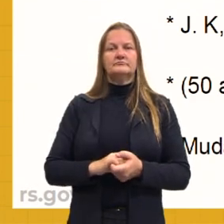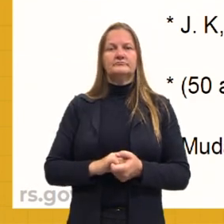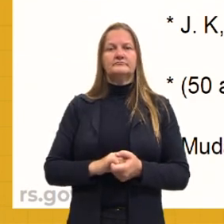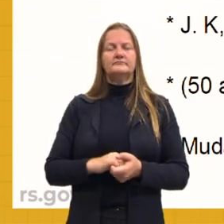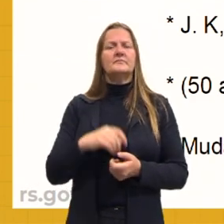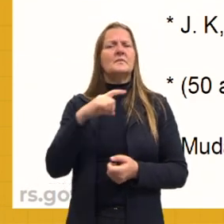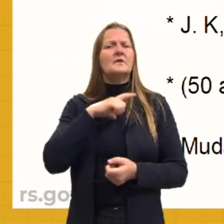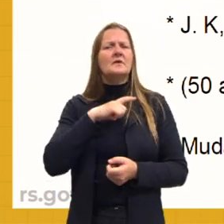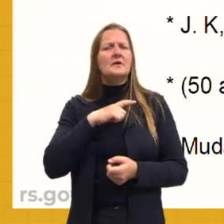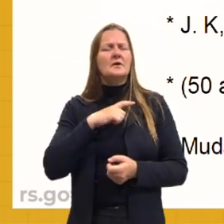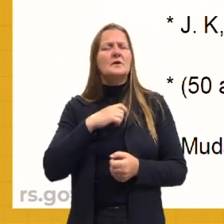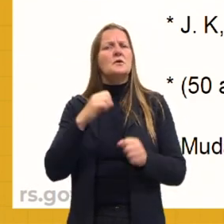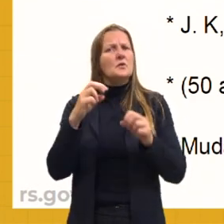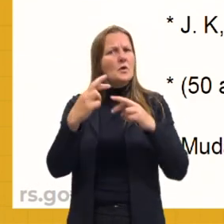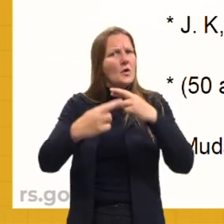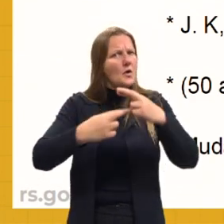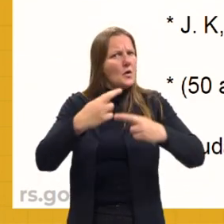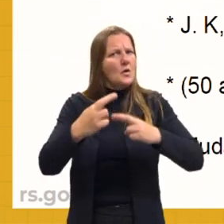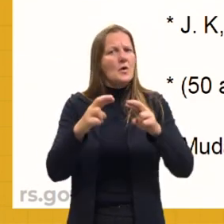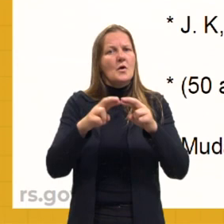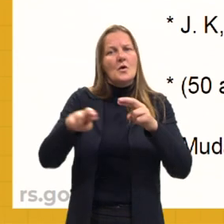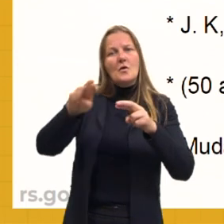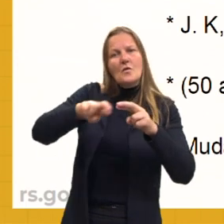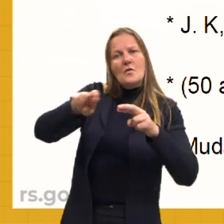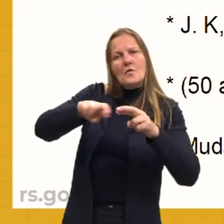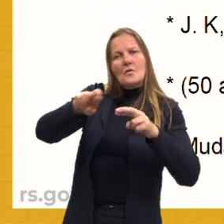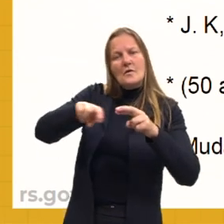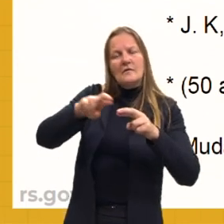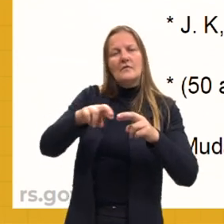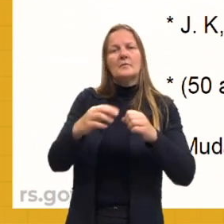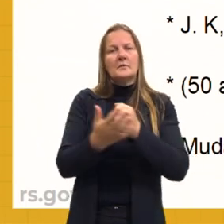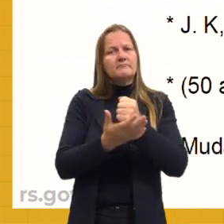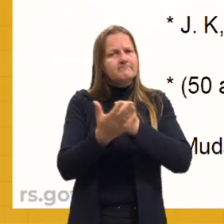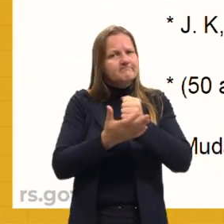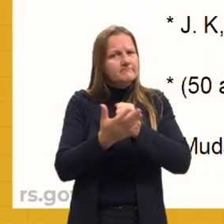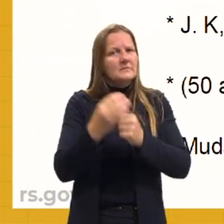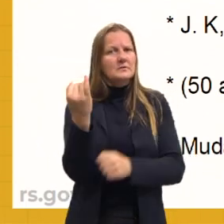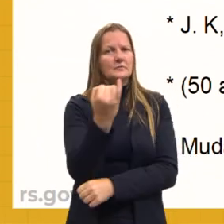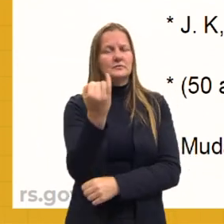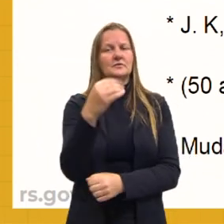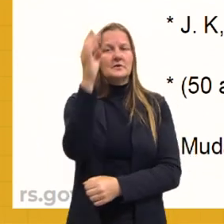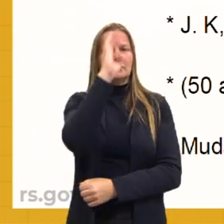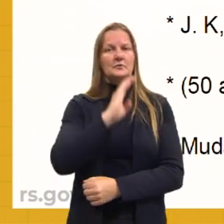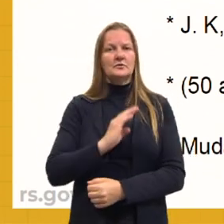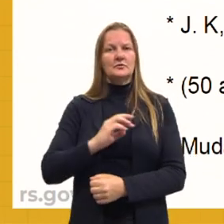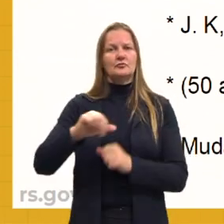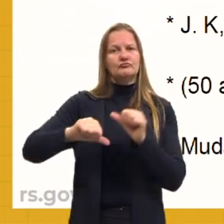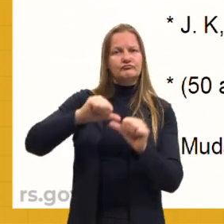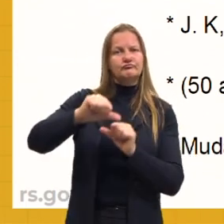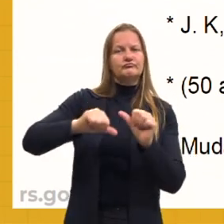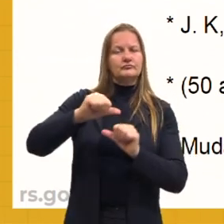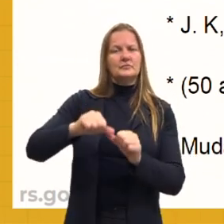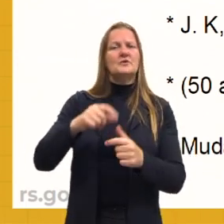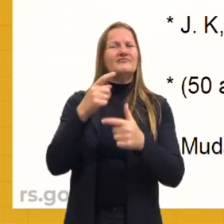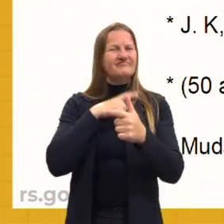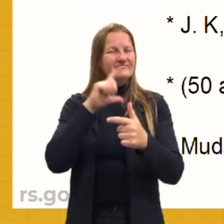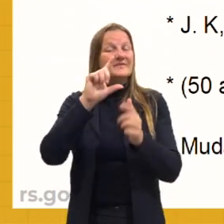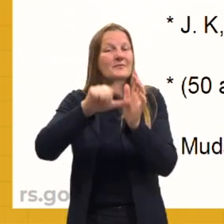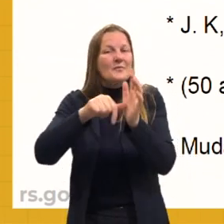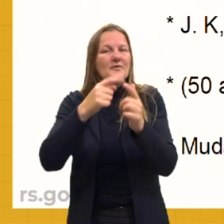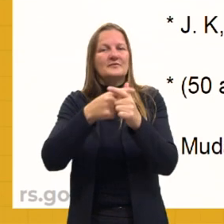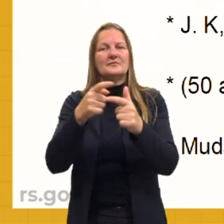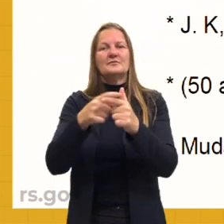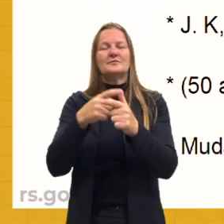base muito importantes aqui para o Brasil, e que vão criar uma série de problemas. As